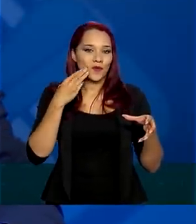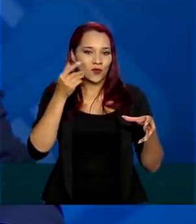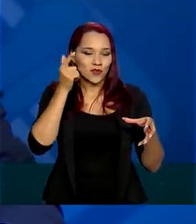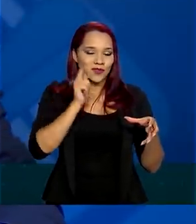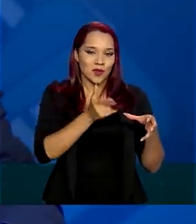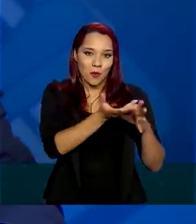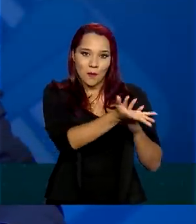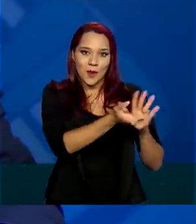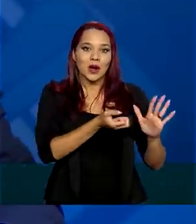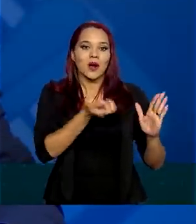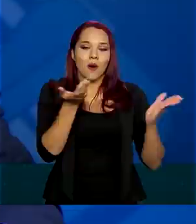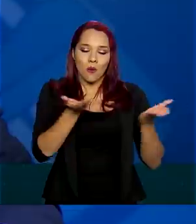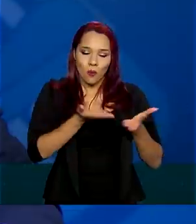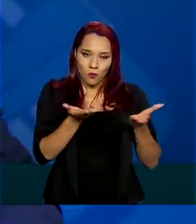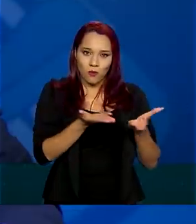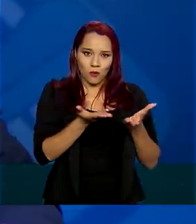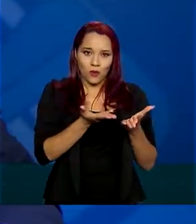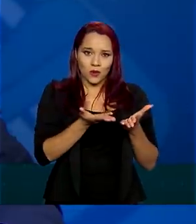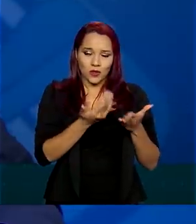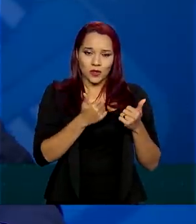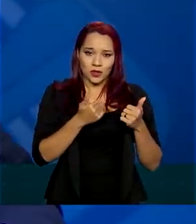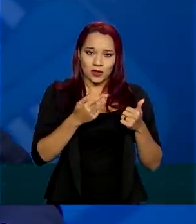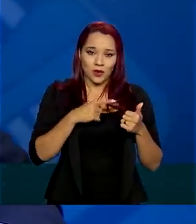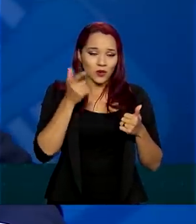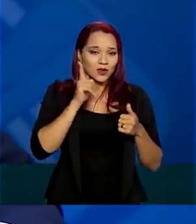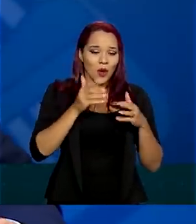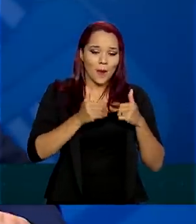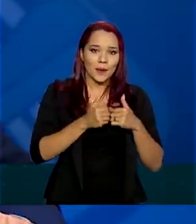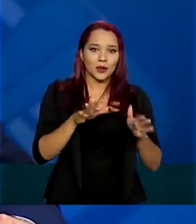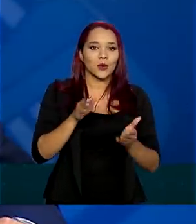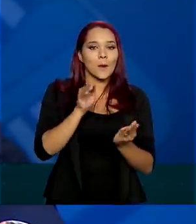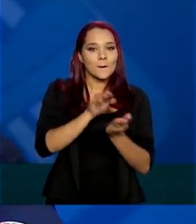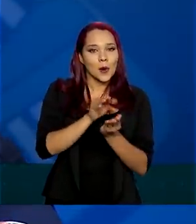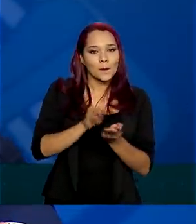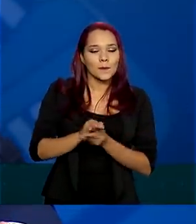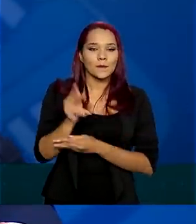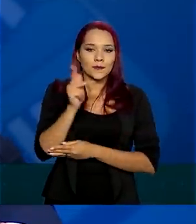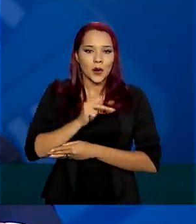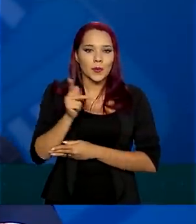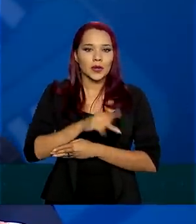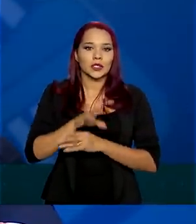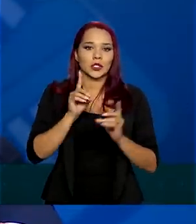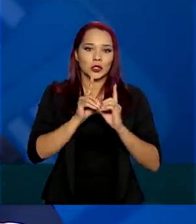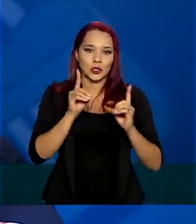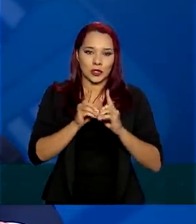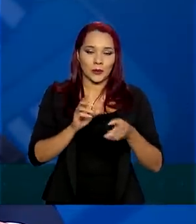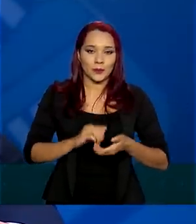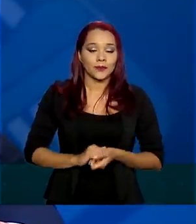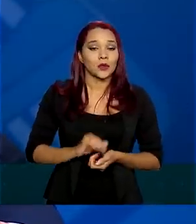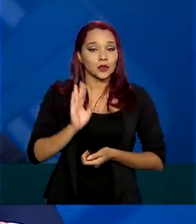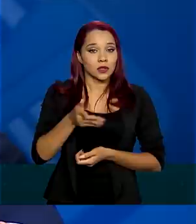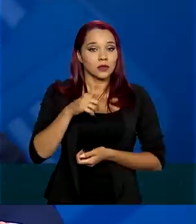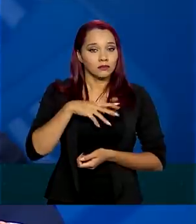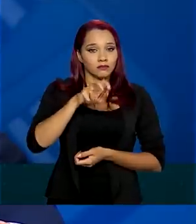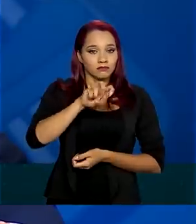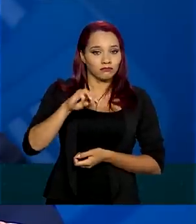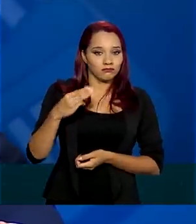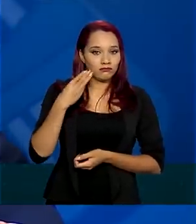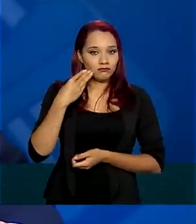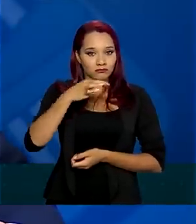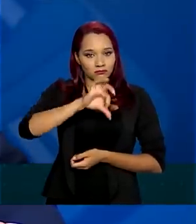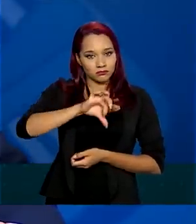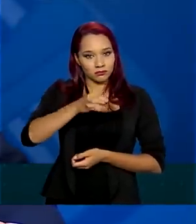hoje, através da abertura de poupança digital. Então, nós já temos 5 milhões e 971